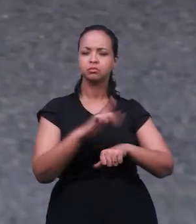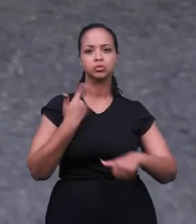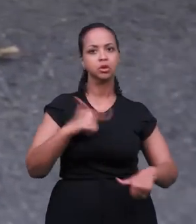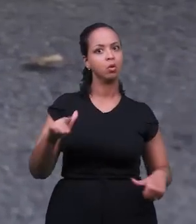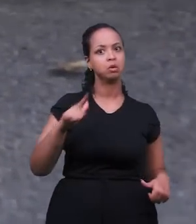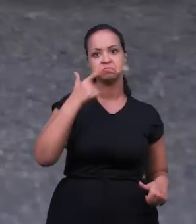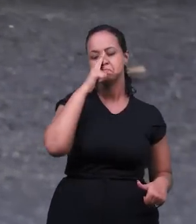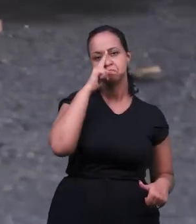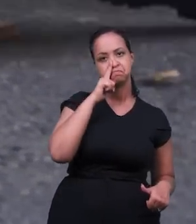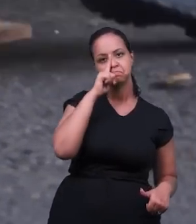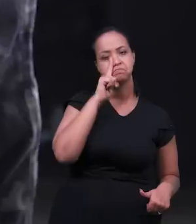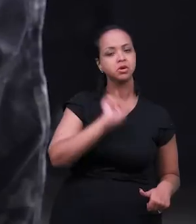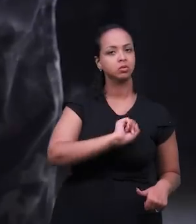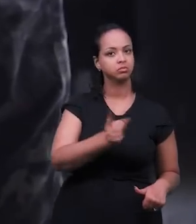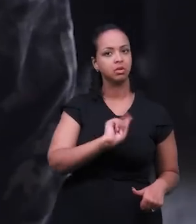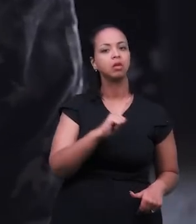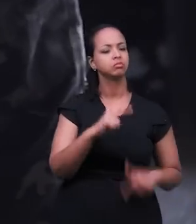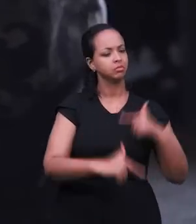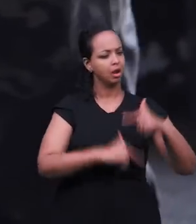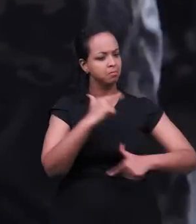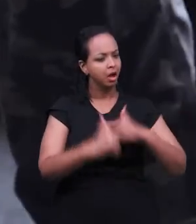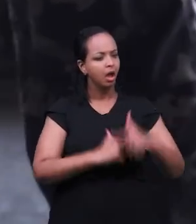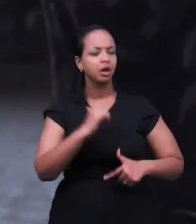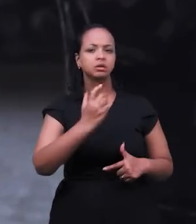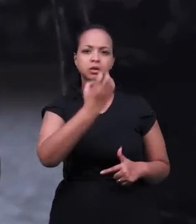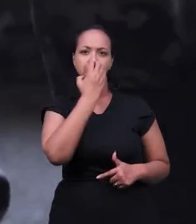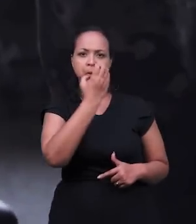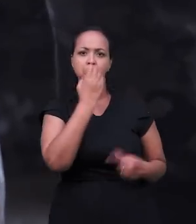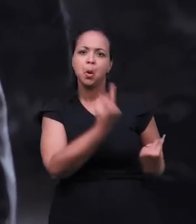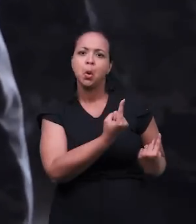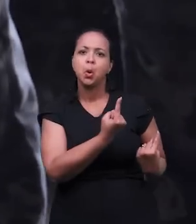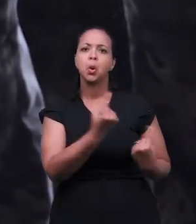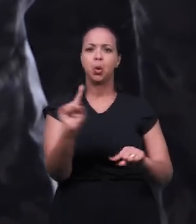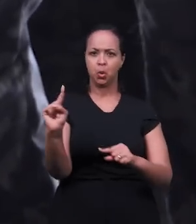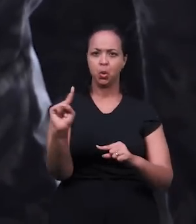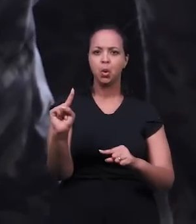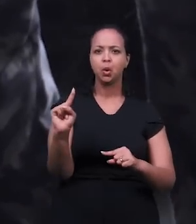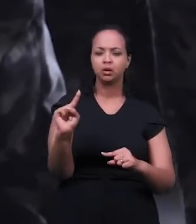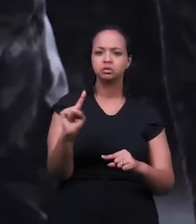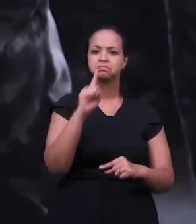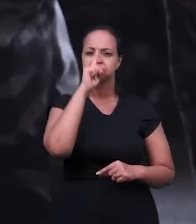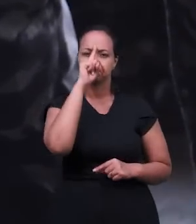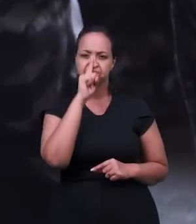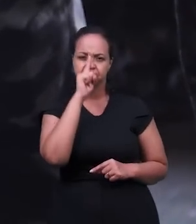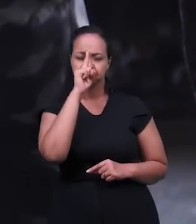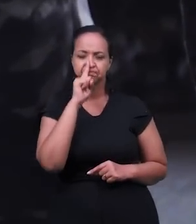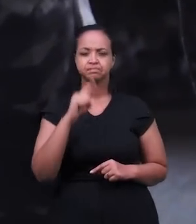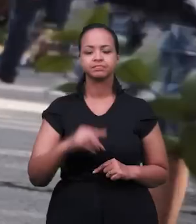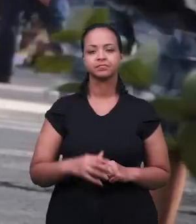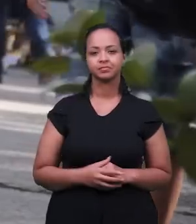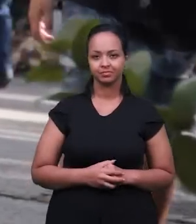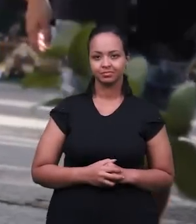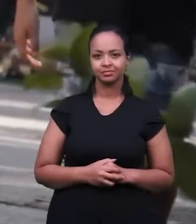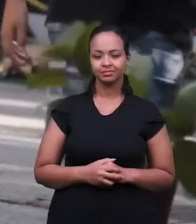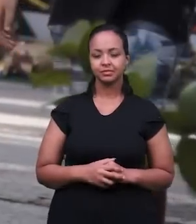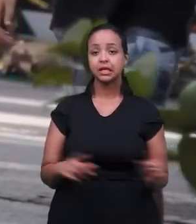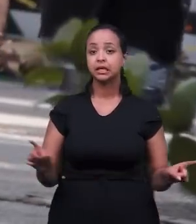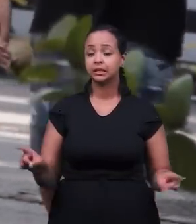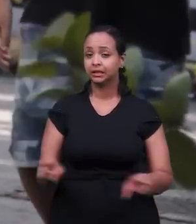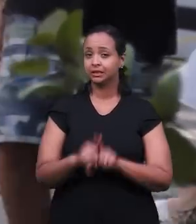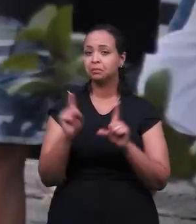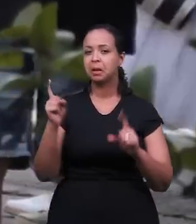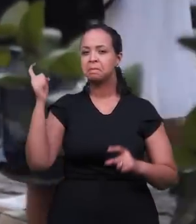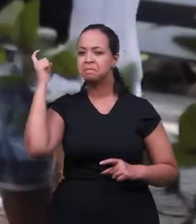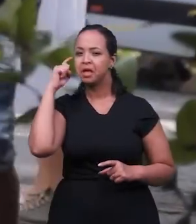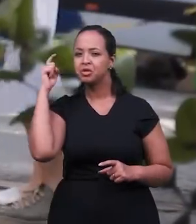oferecer nenhum risco. Mas sim, eles atuam na repressão, quando necessário, nas unidades prisionais. A instituição